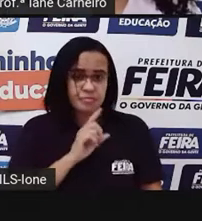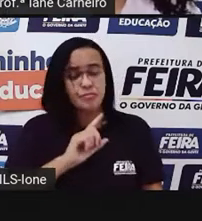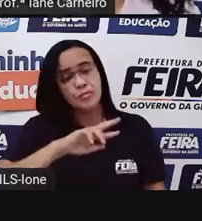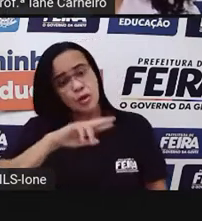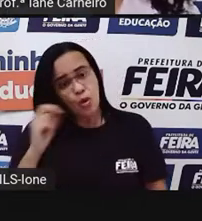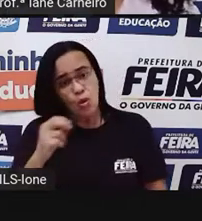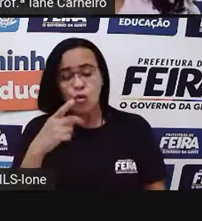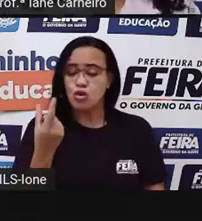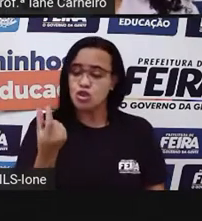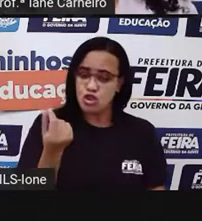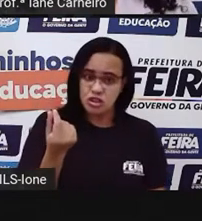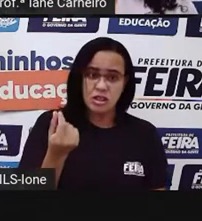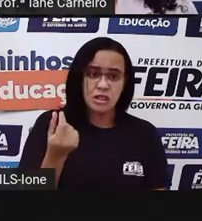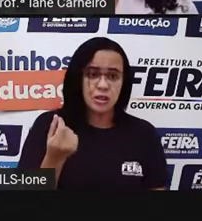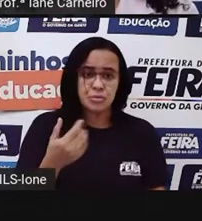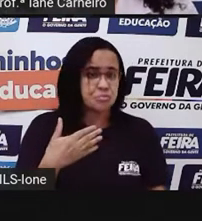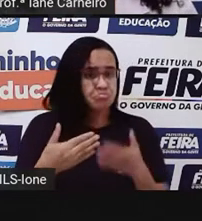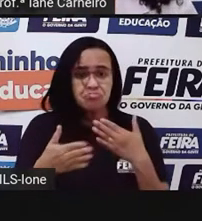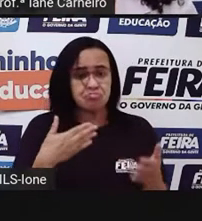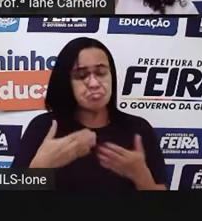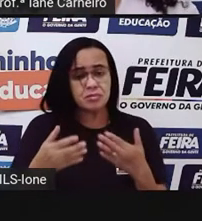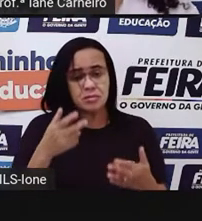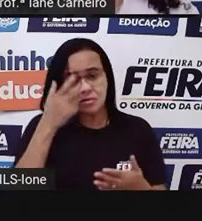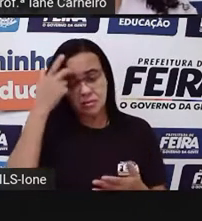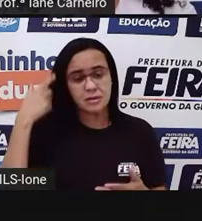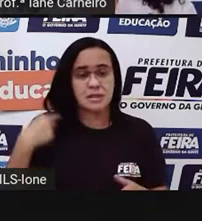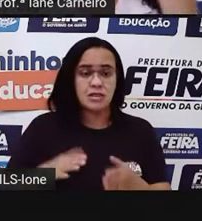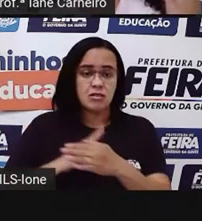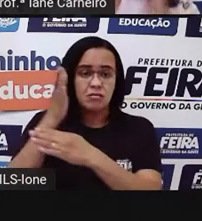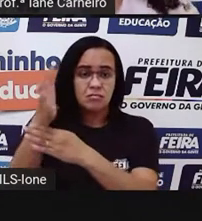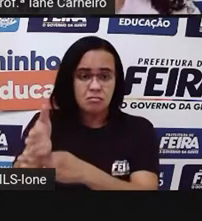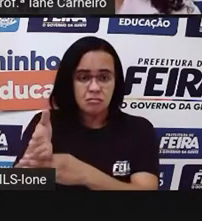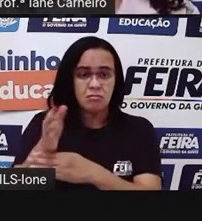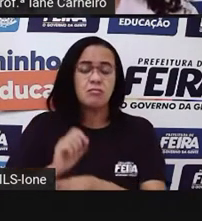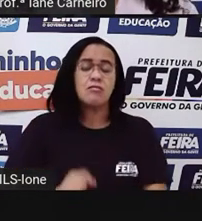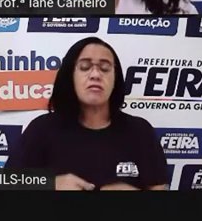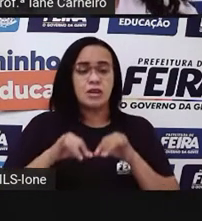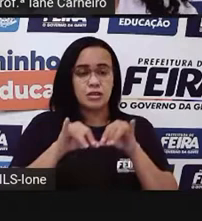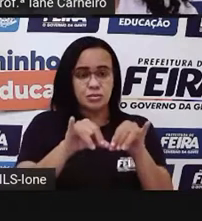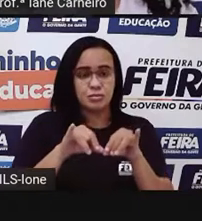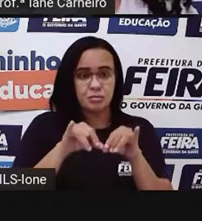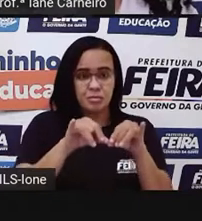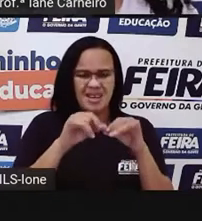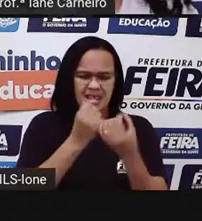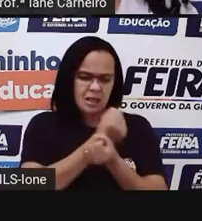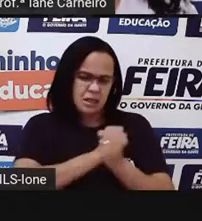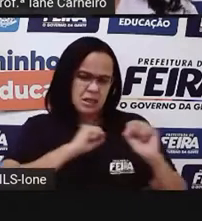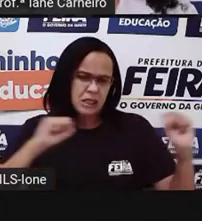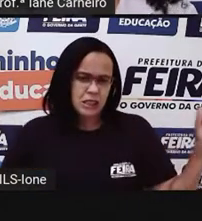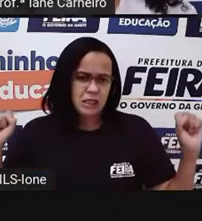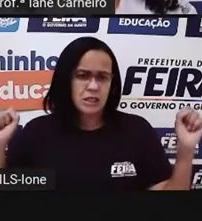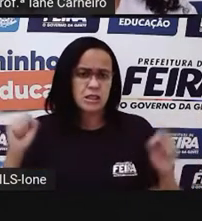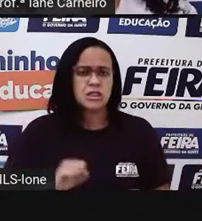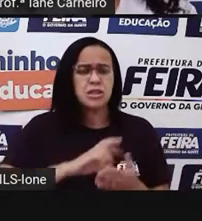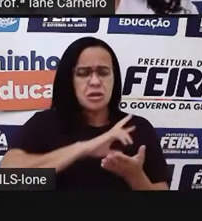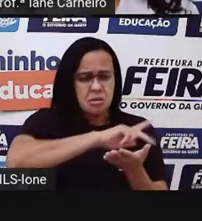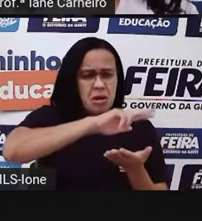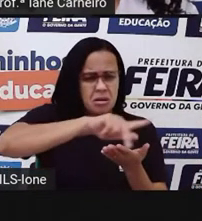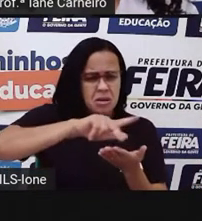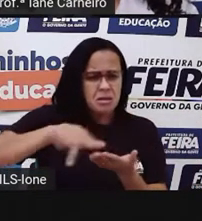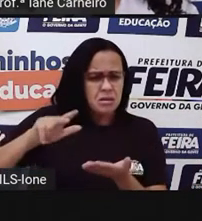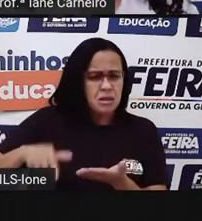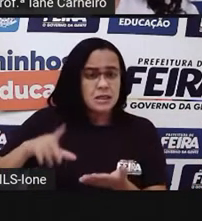em moeda. E aí os supermercados, né? Os supermercados grandes, aqui na nossa cidade tem diversos desses supermercados